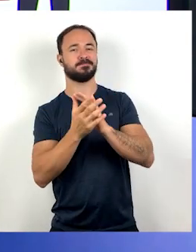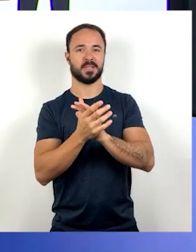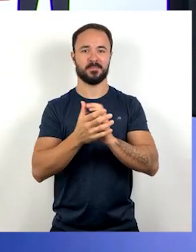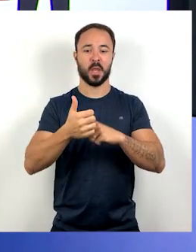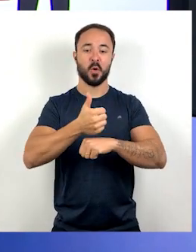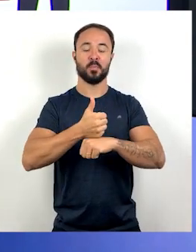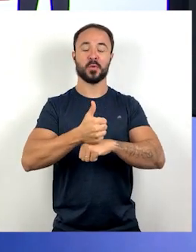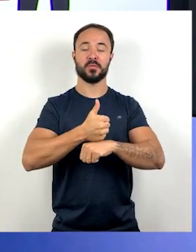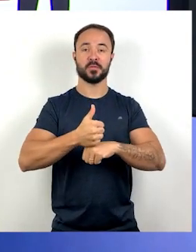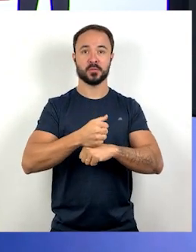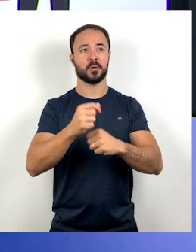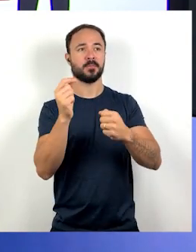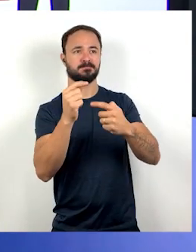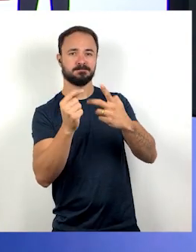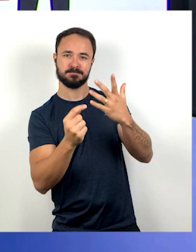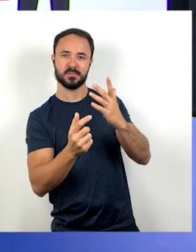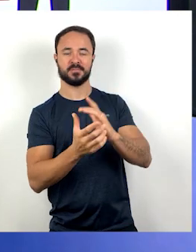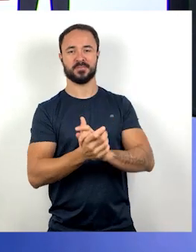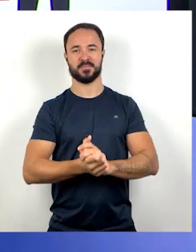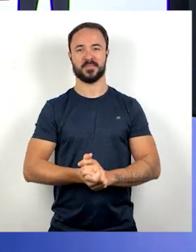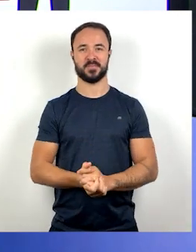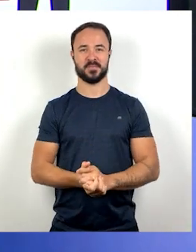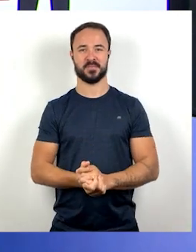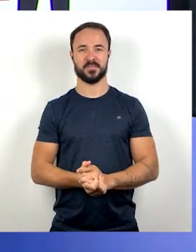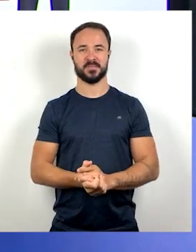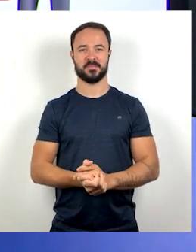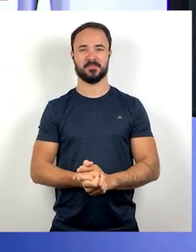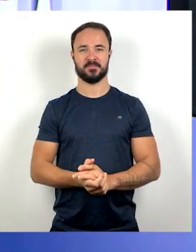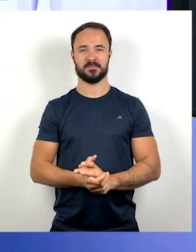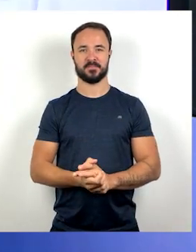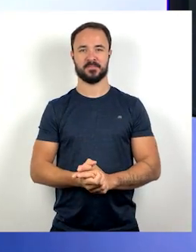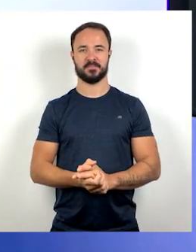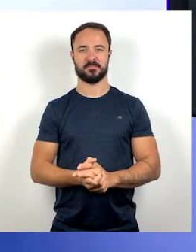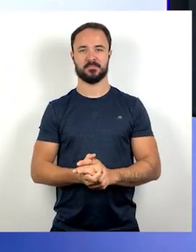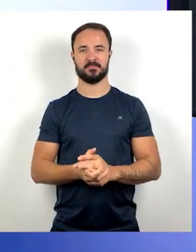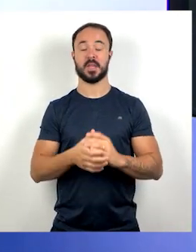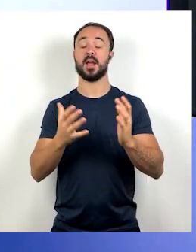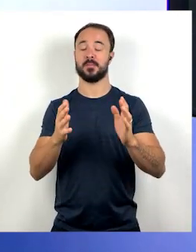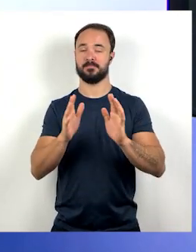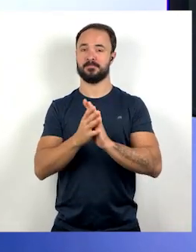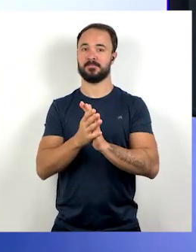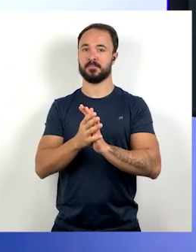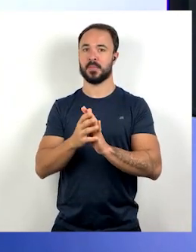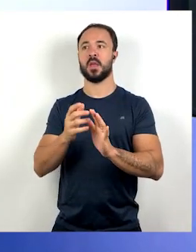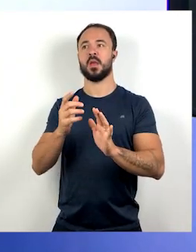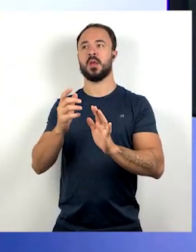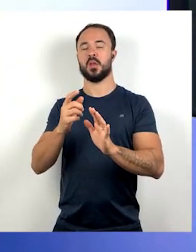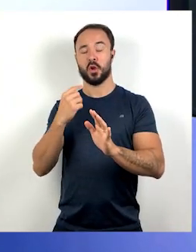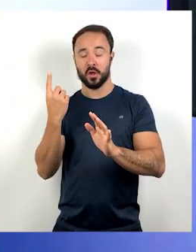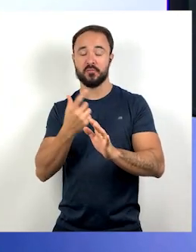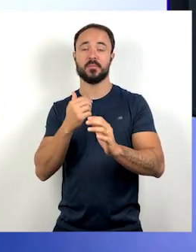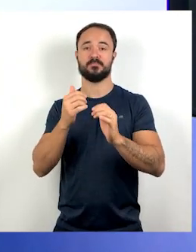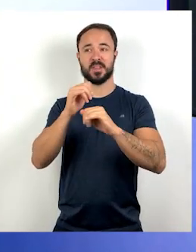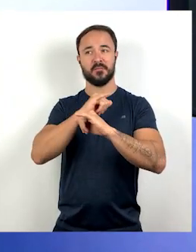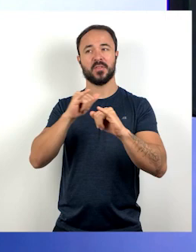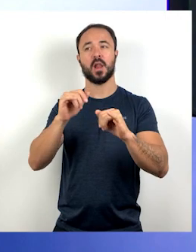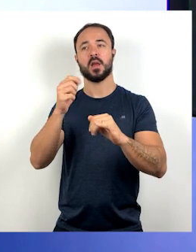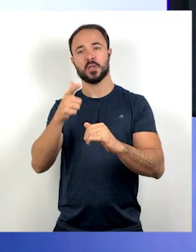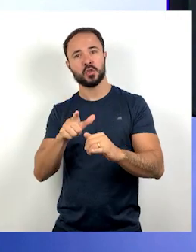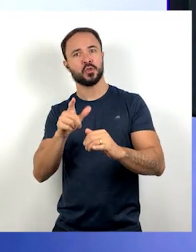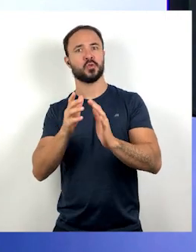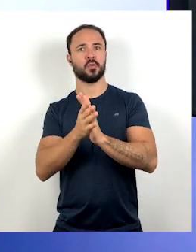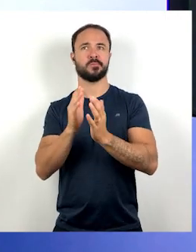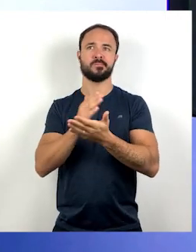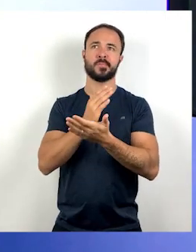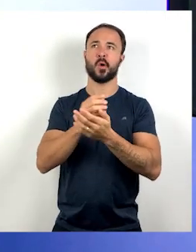as profissões, sobre o mercado de trabalho. E para isso, nós vamos retomar alguns conceitos,